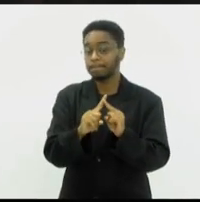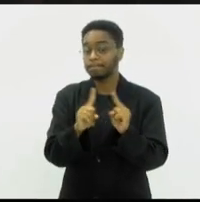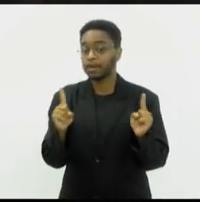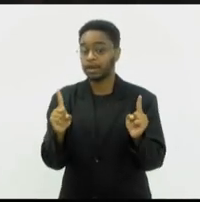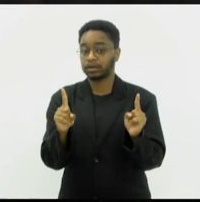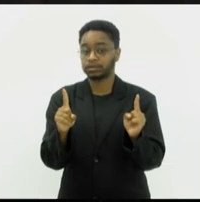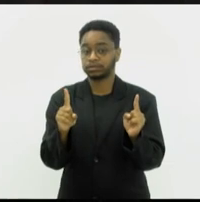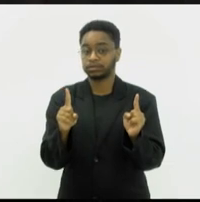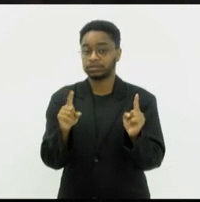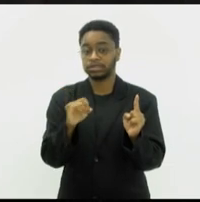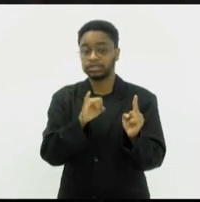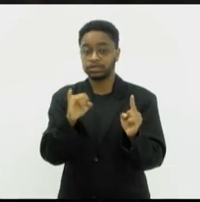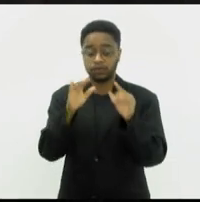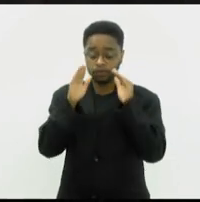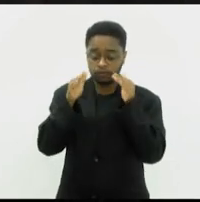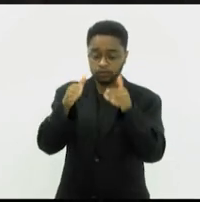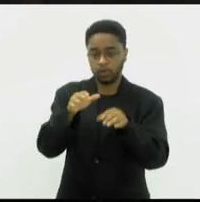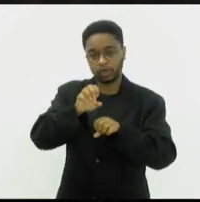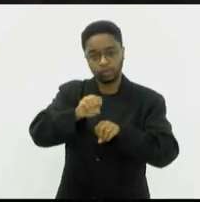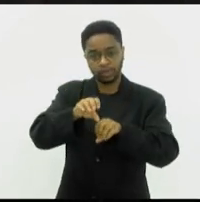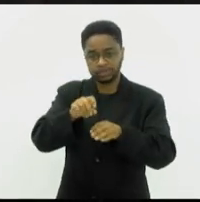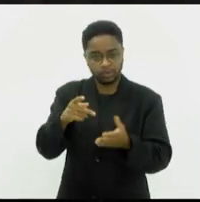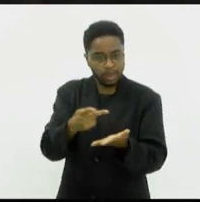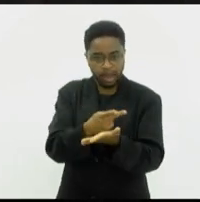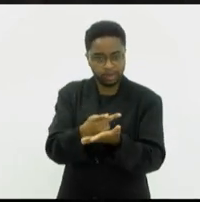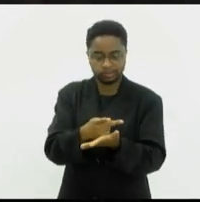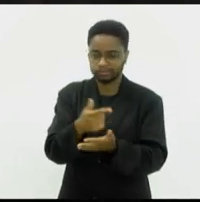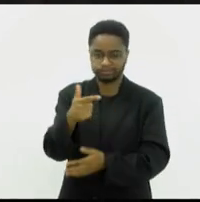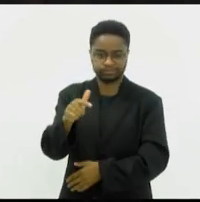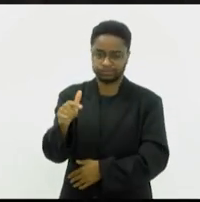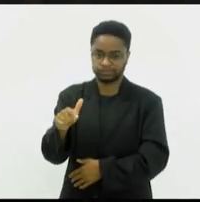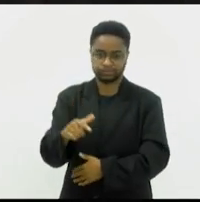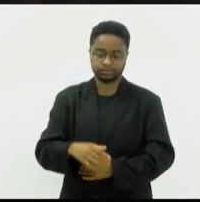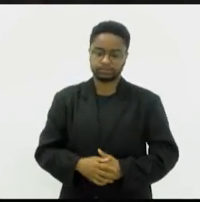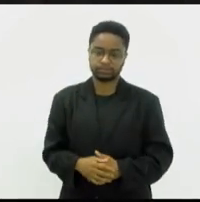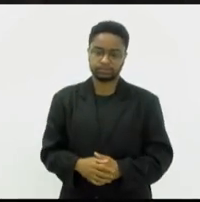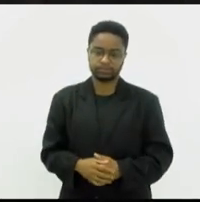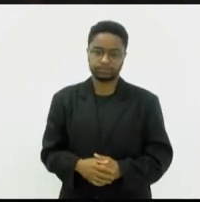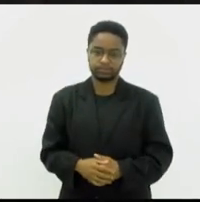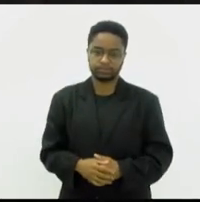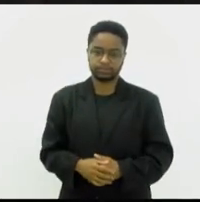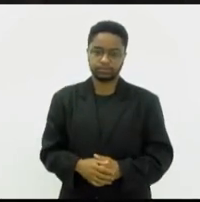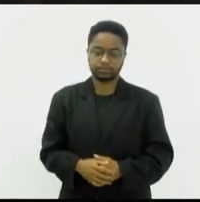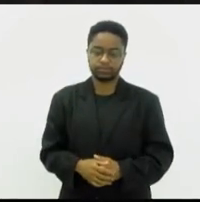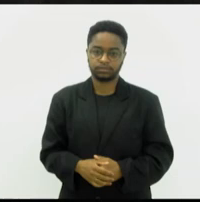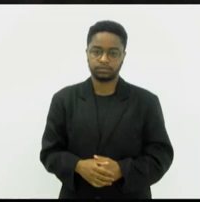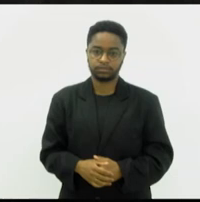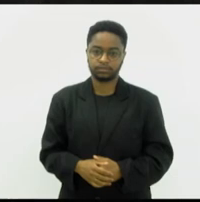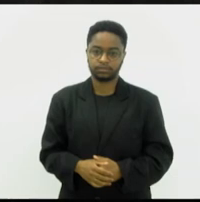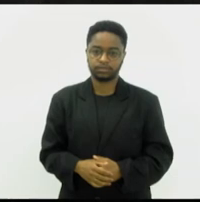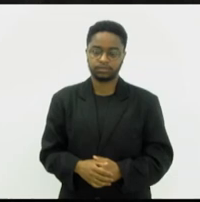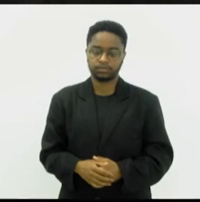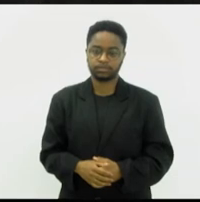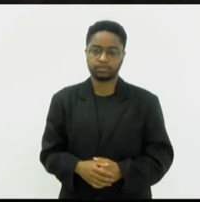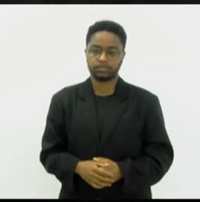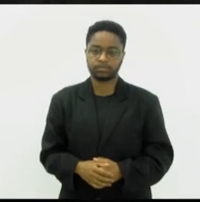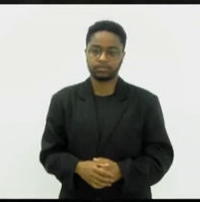a aposta na educação pode dar errado. Quem leu os jornais nos últimos tempos,